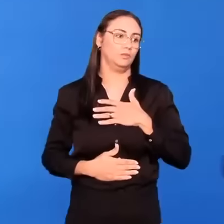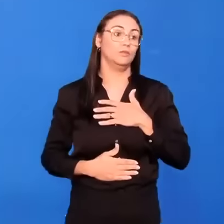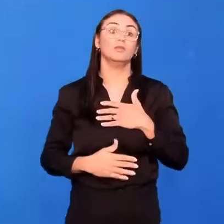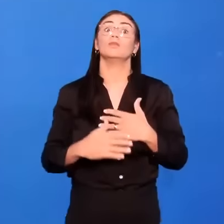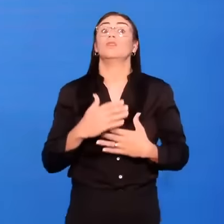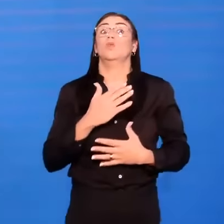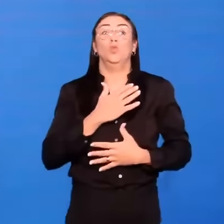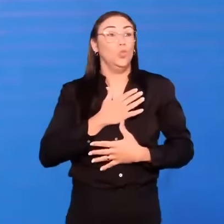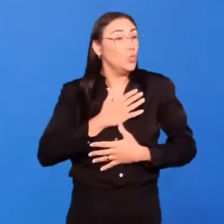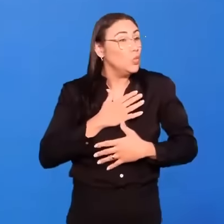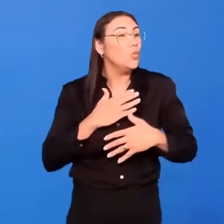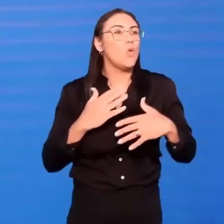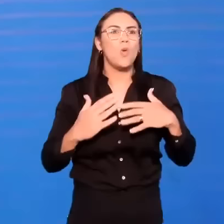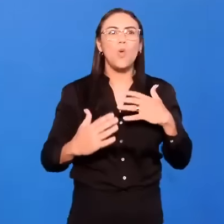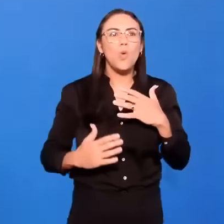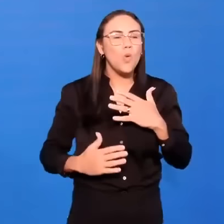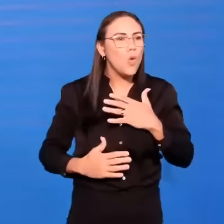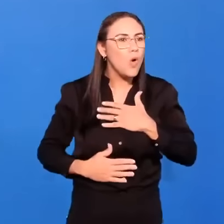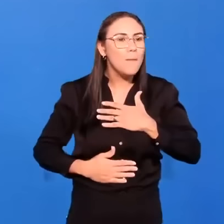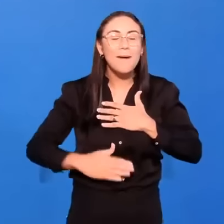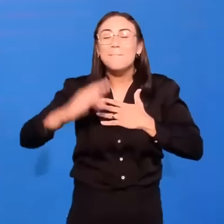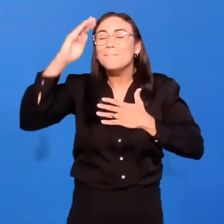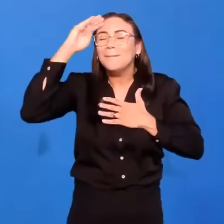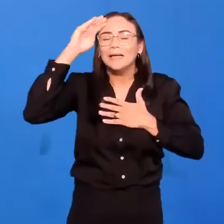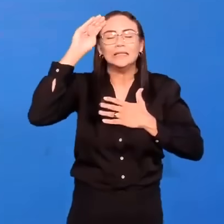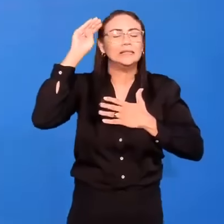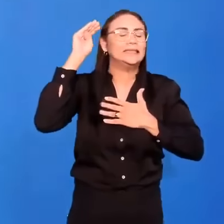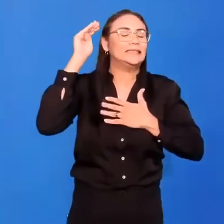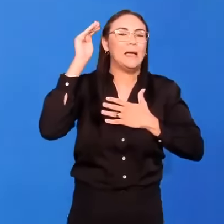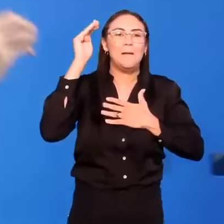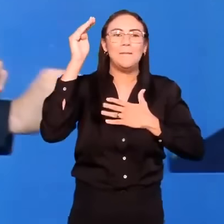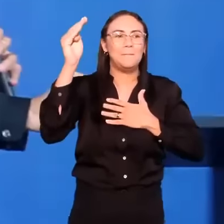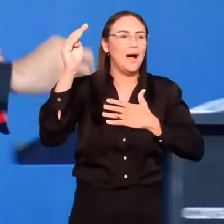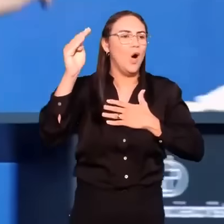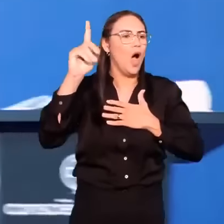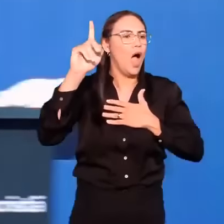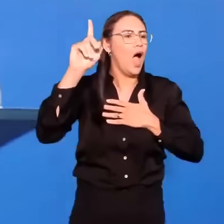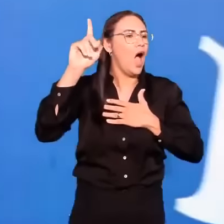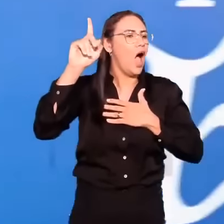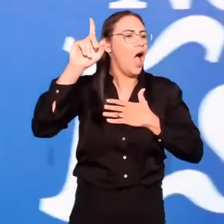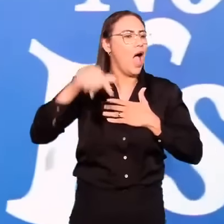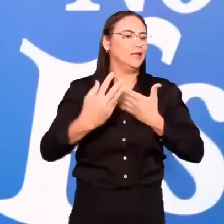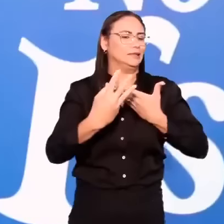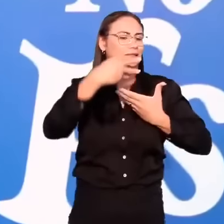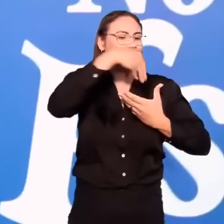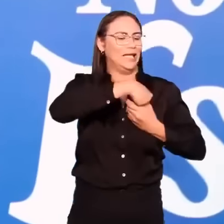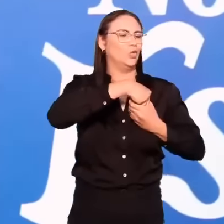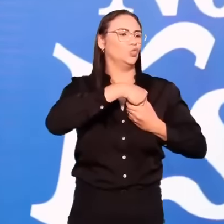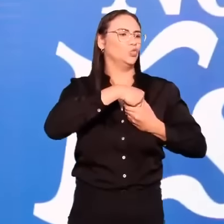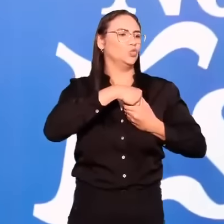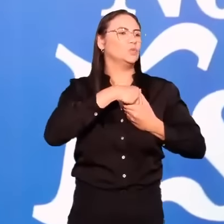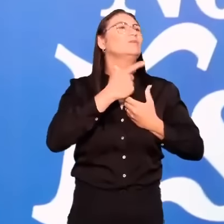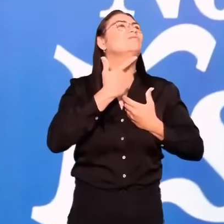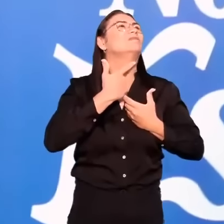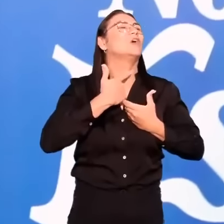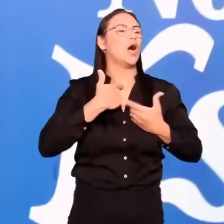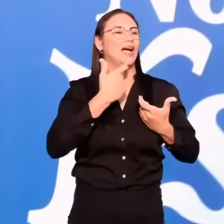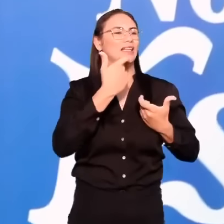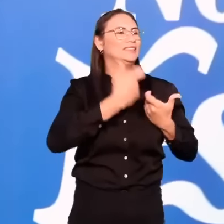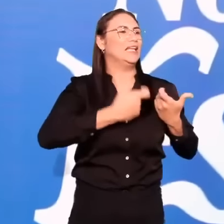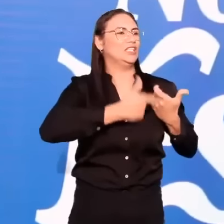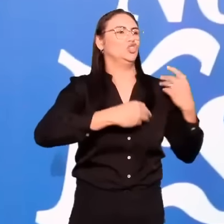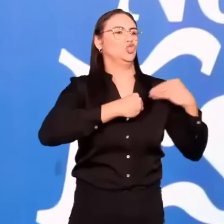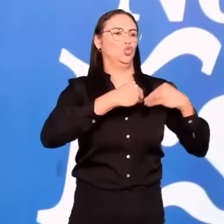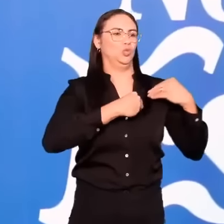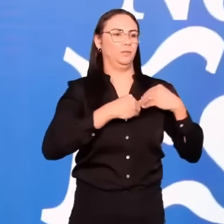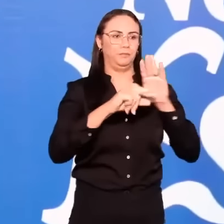a matéria prima para a prostituição. É o objeto de pecado sexual. Verso 4. Que cada um de